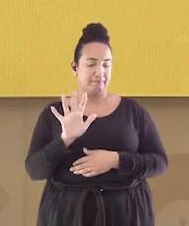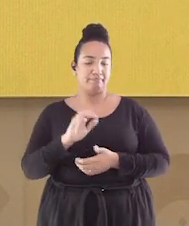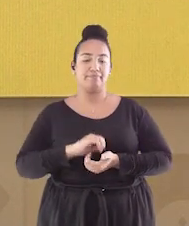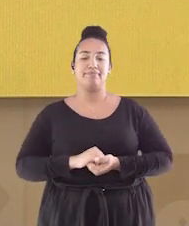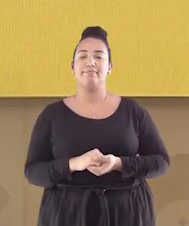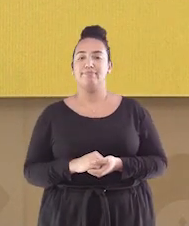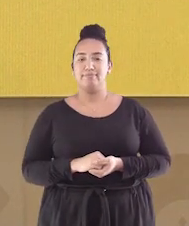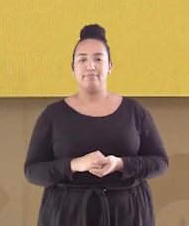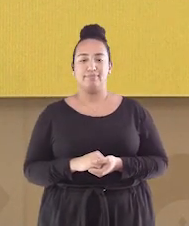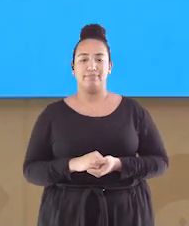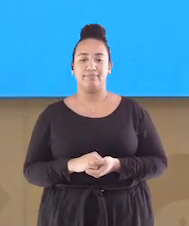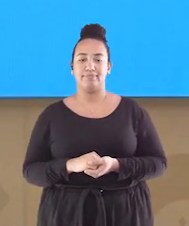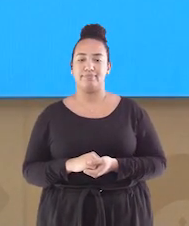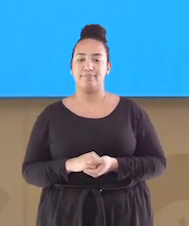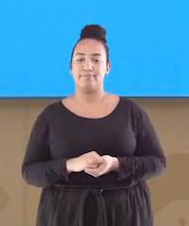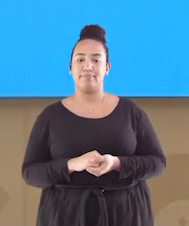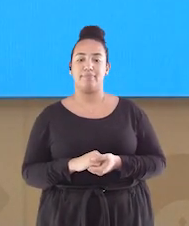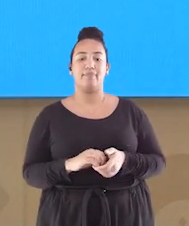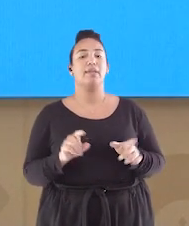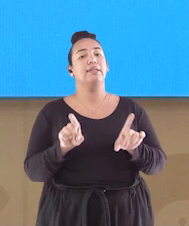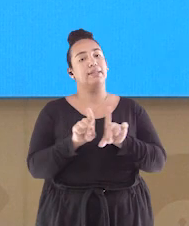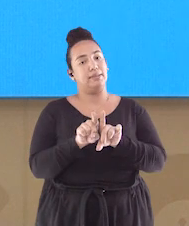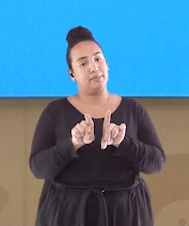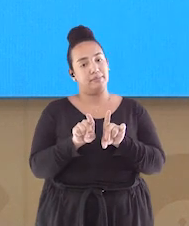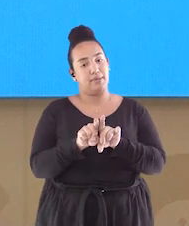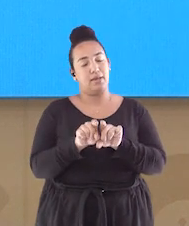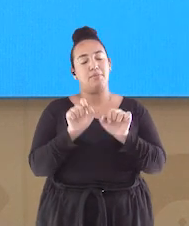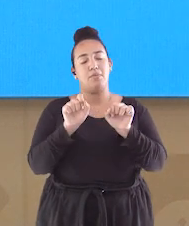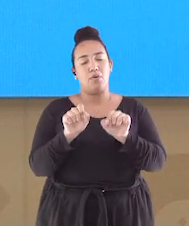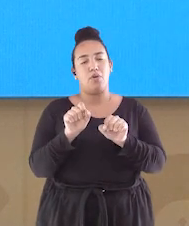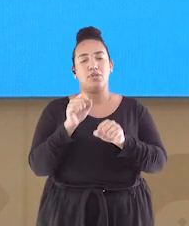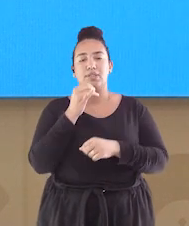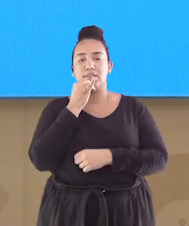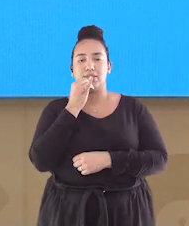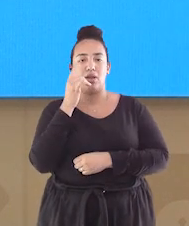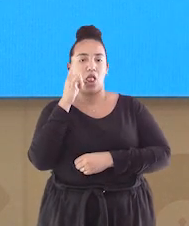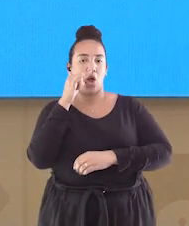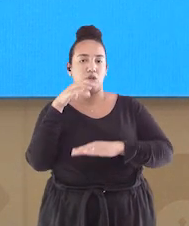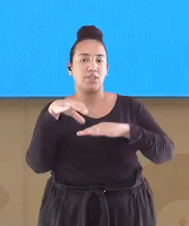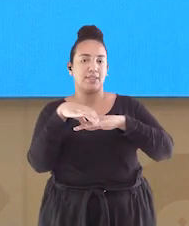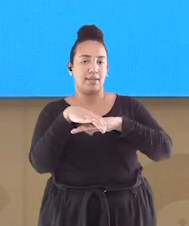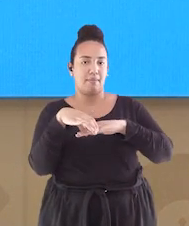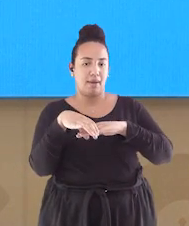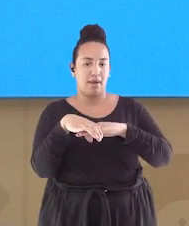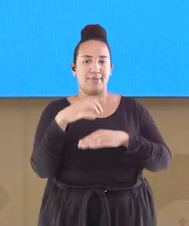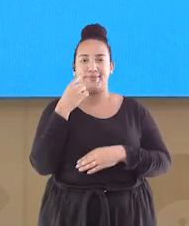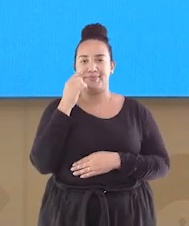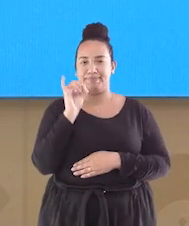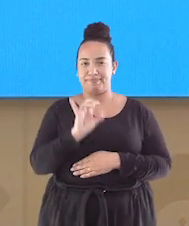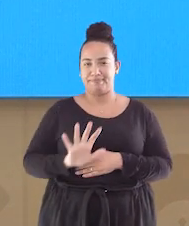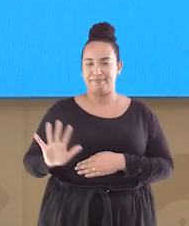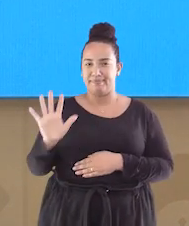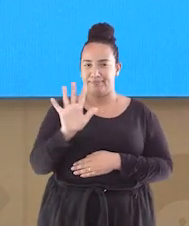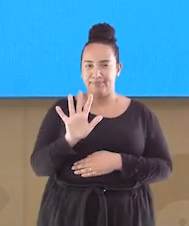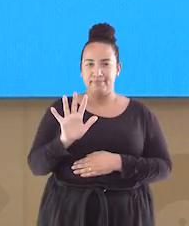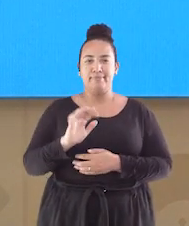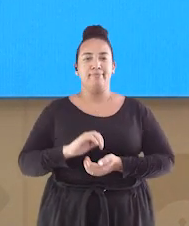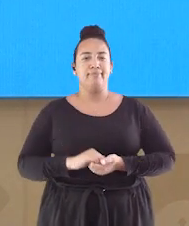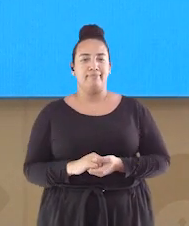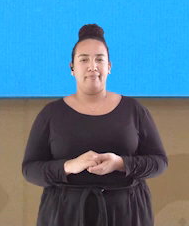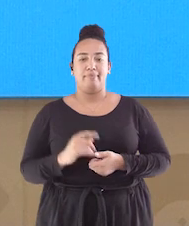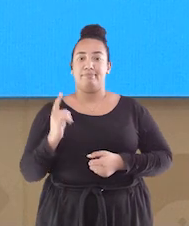E também podemos encontrar vitrines de lojas de calçados, como esta aqui. E muitas outras